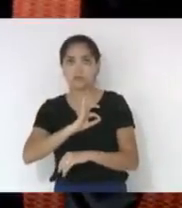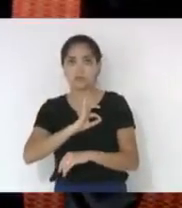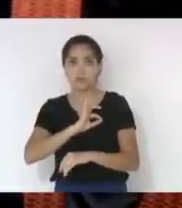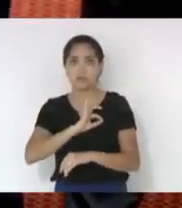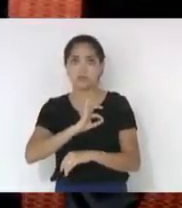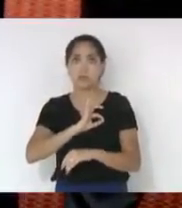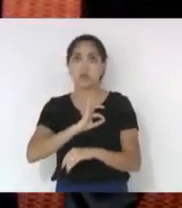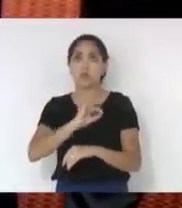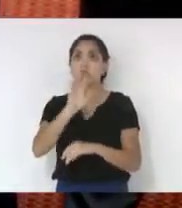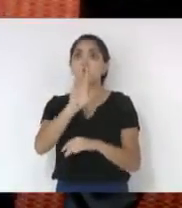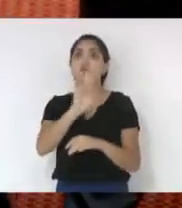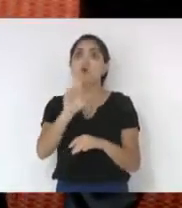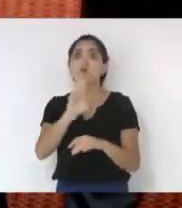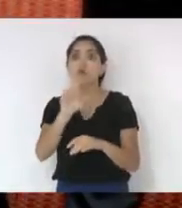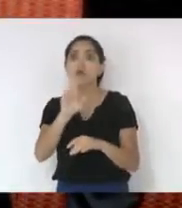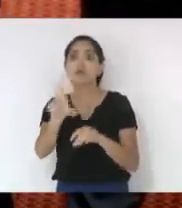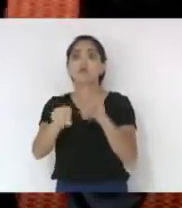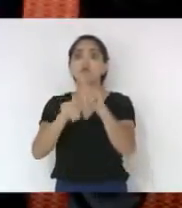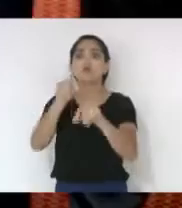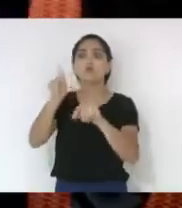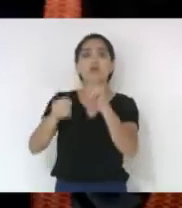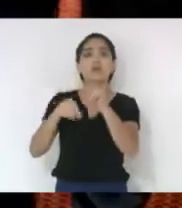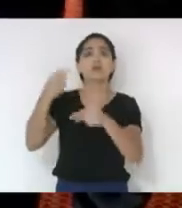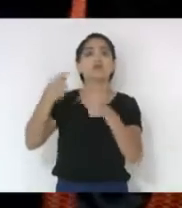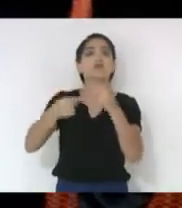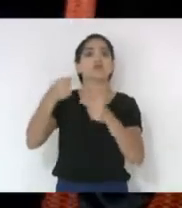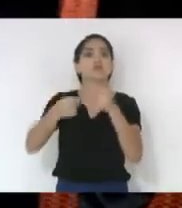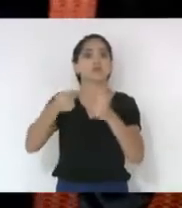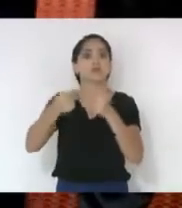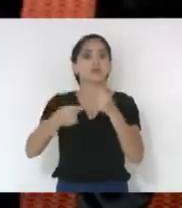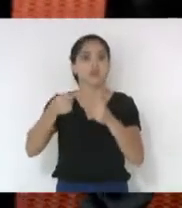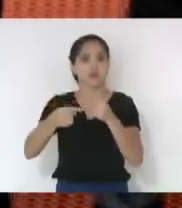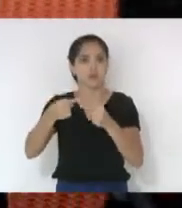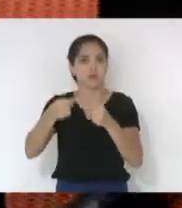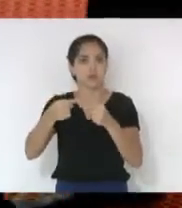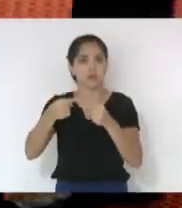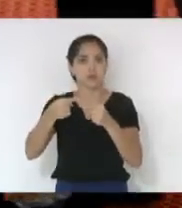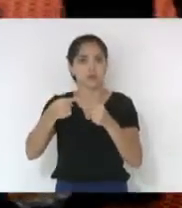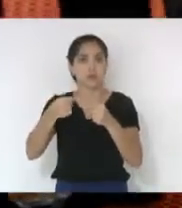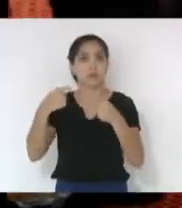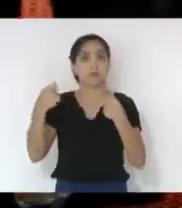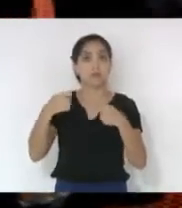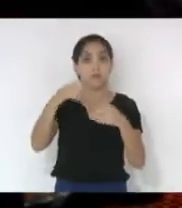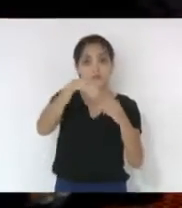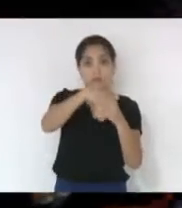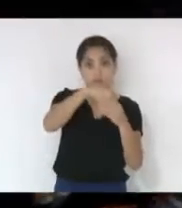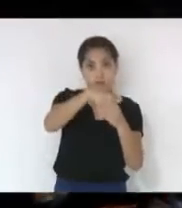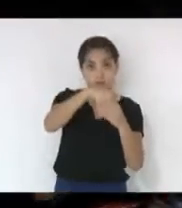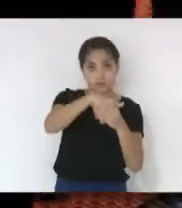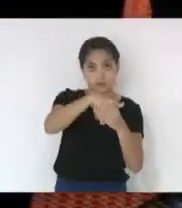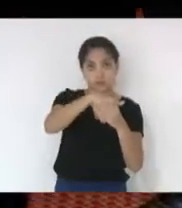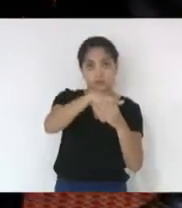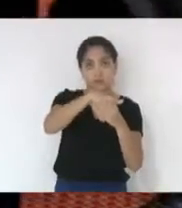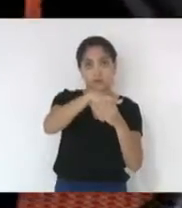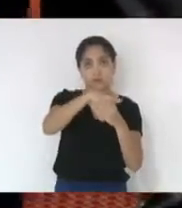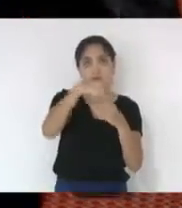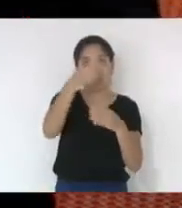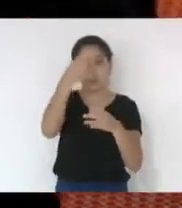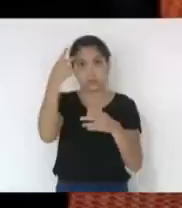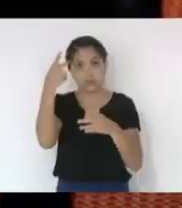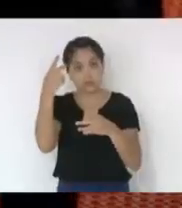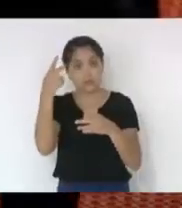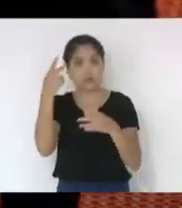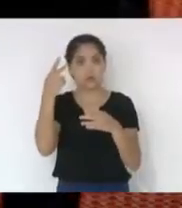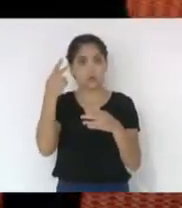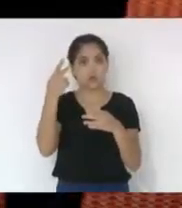nomeado politicamente, que tem a votação das pessoas que lidam com as